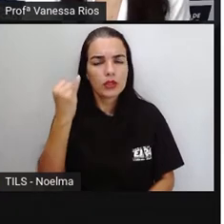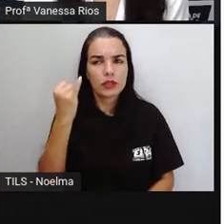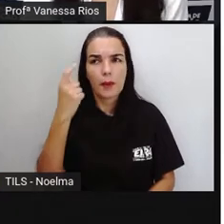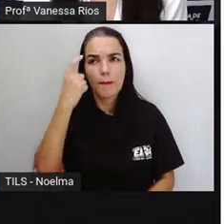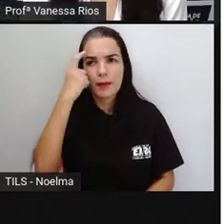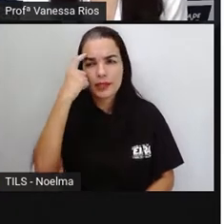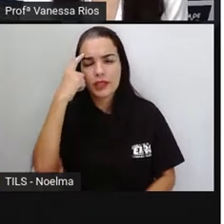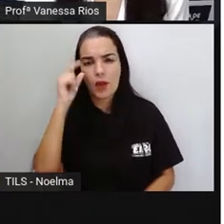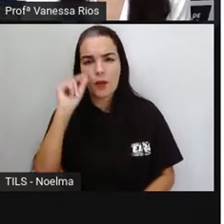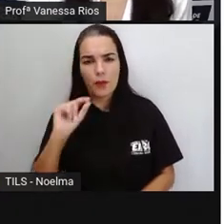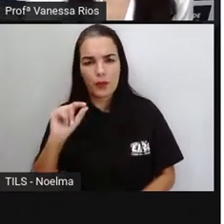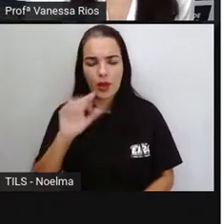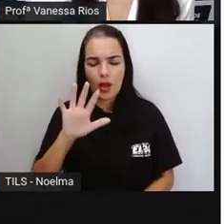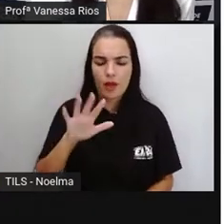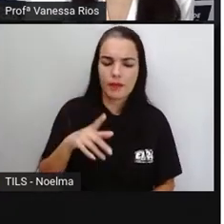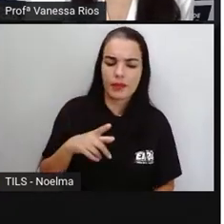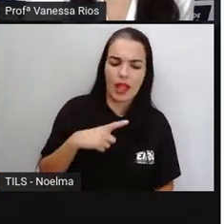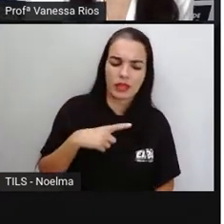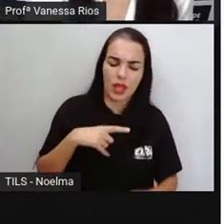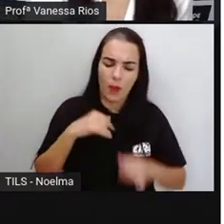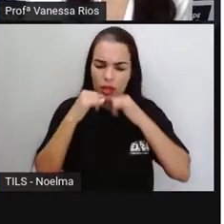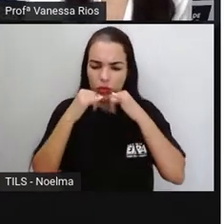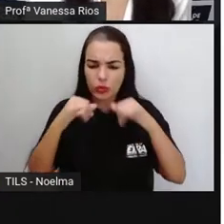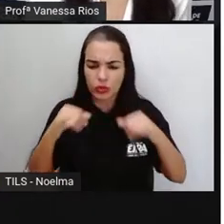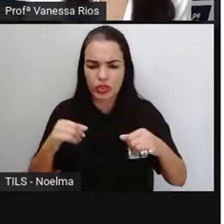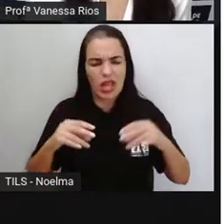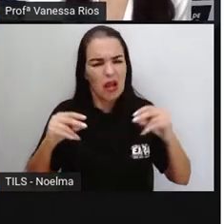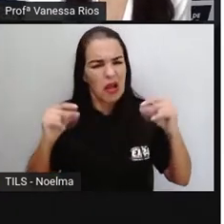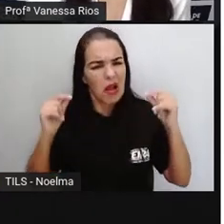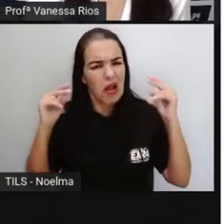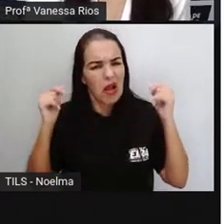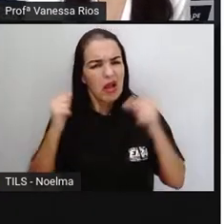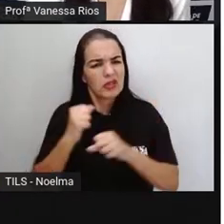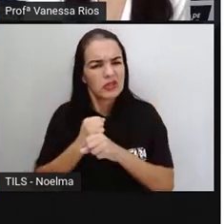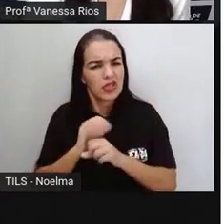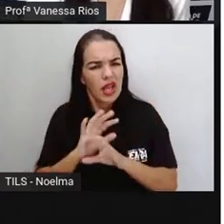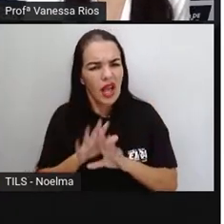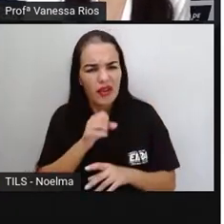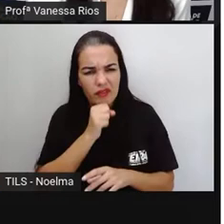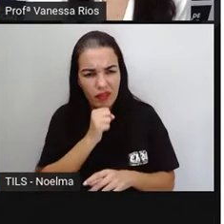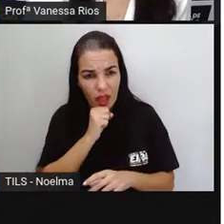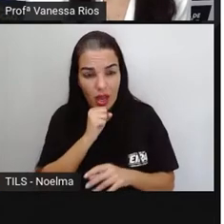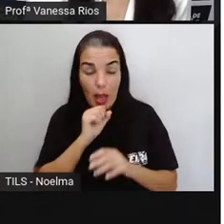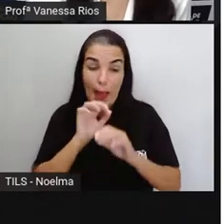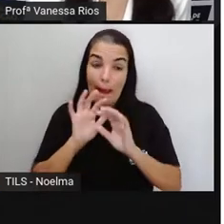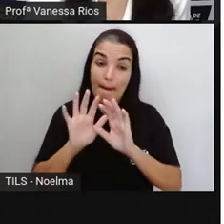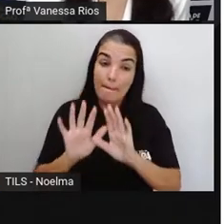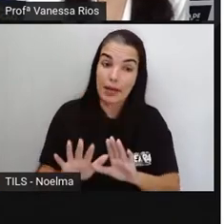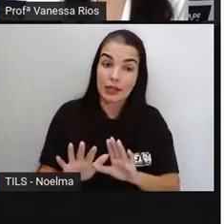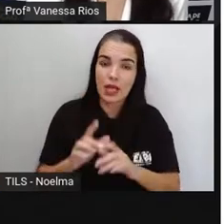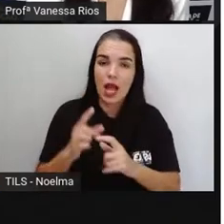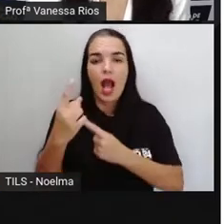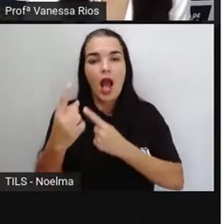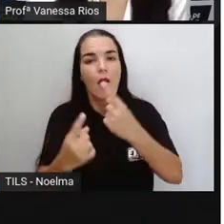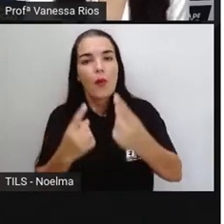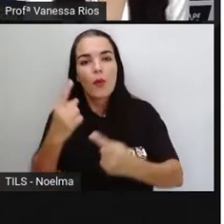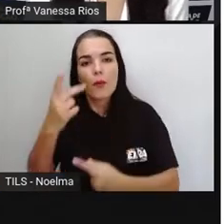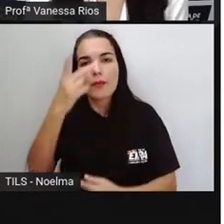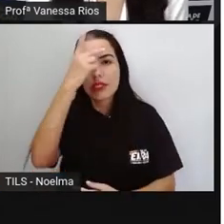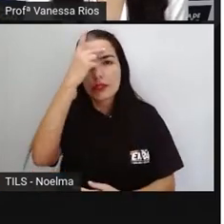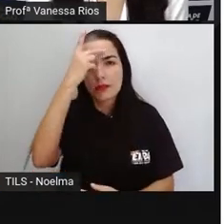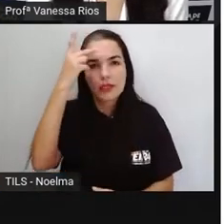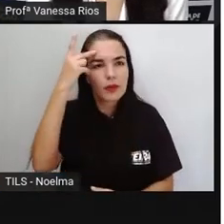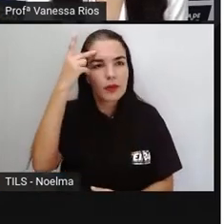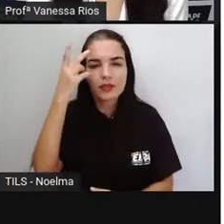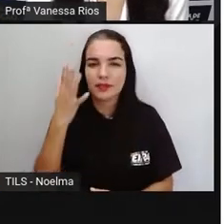recente, ser uma notícia que foi publicada há alguns anos atrás, para muitas pessoas isso é novidade. A gente sempre